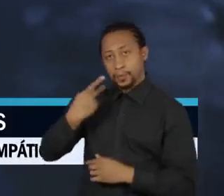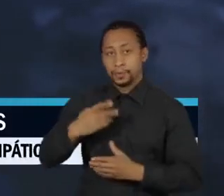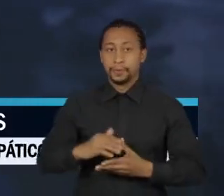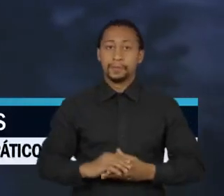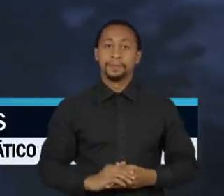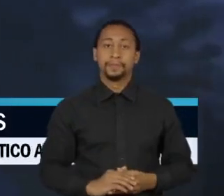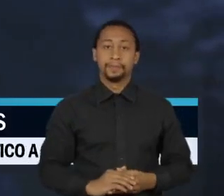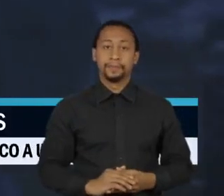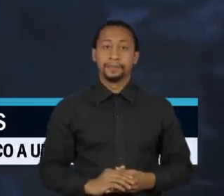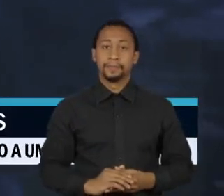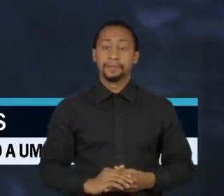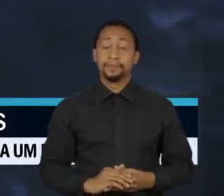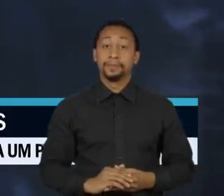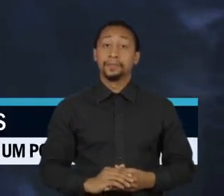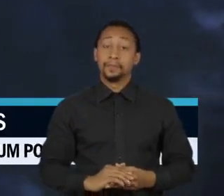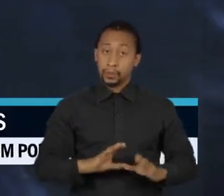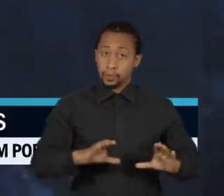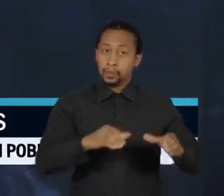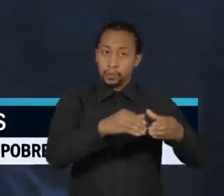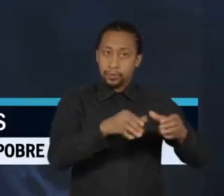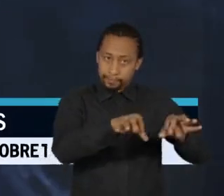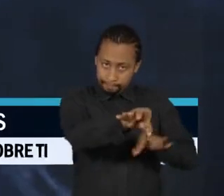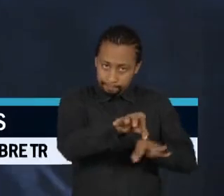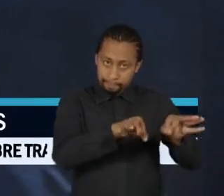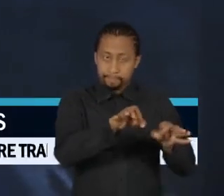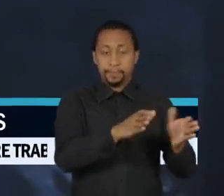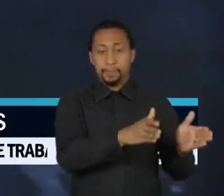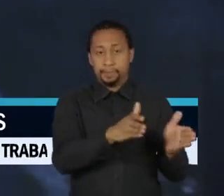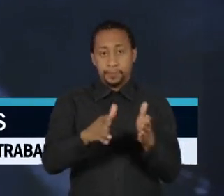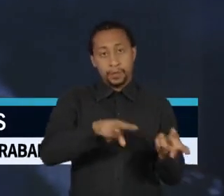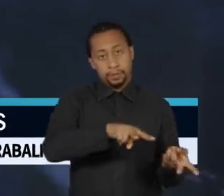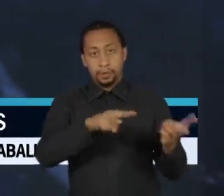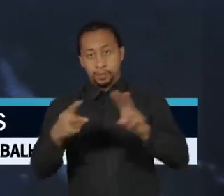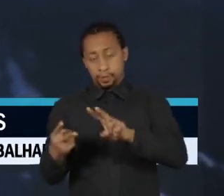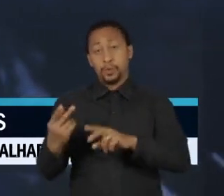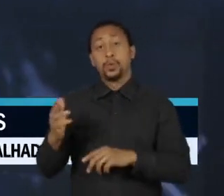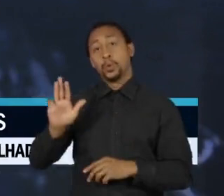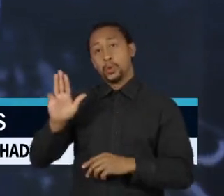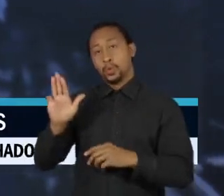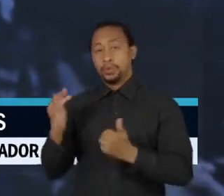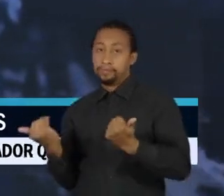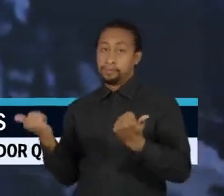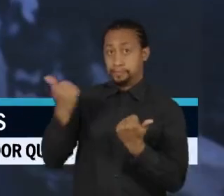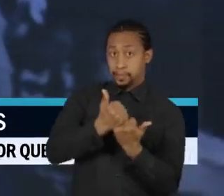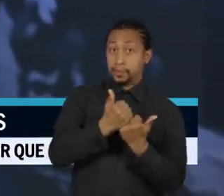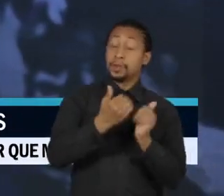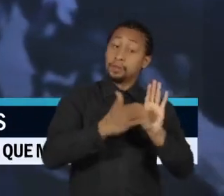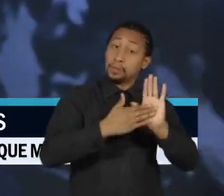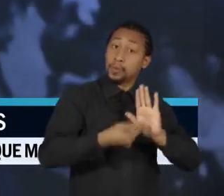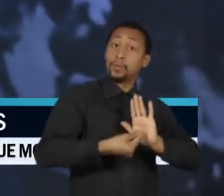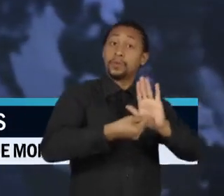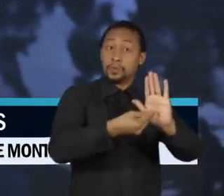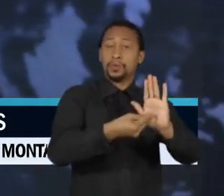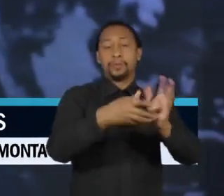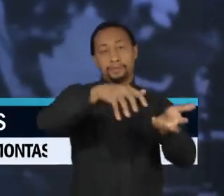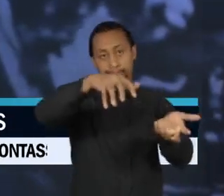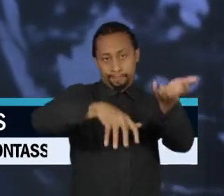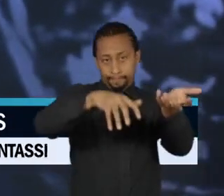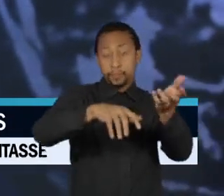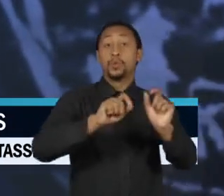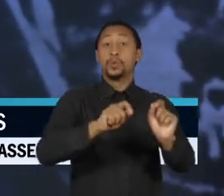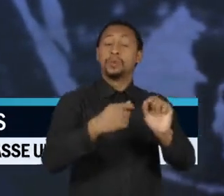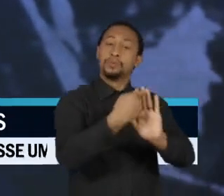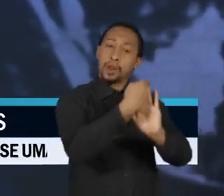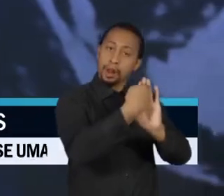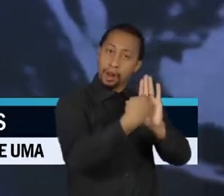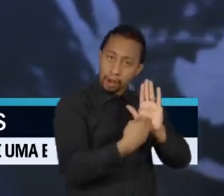O governo de transição de Lula apresentou aos presidentes da Câmara dos Deputados e do Senado o texto inicial da proposta